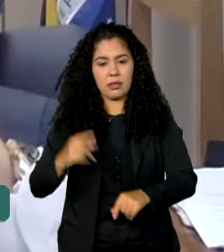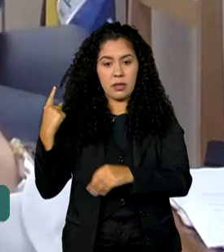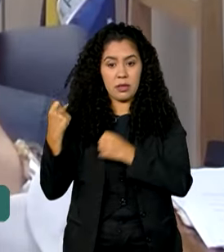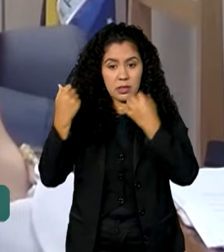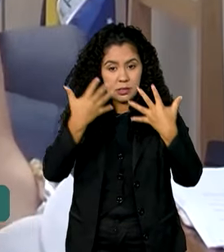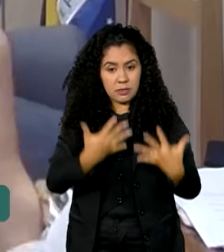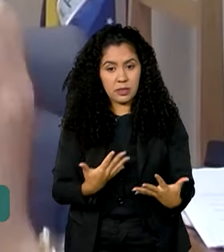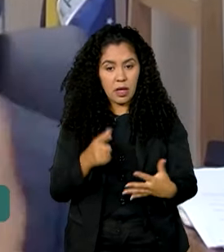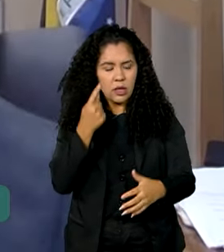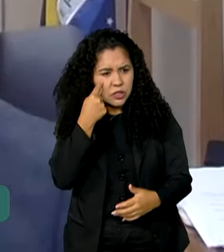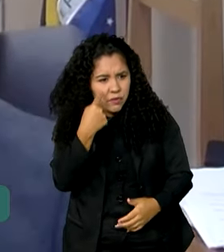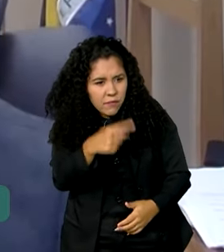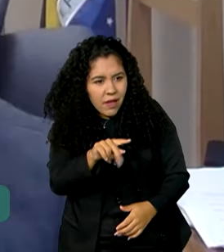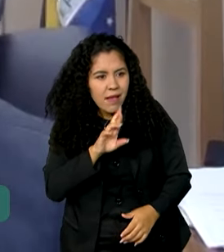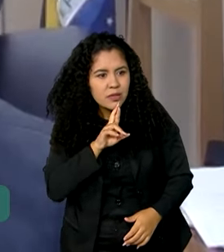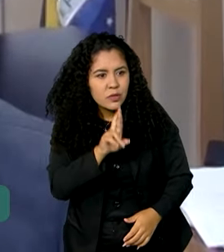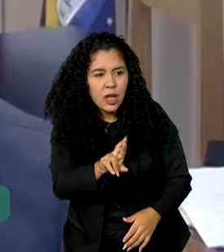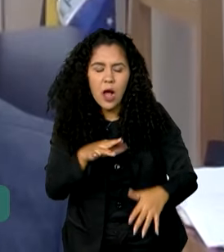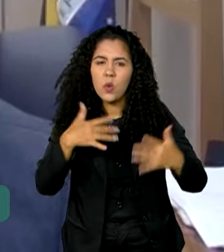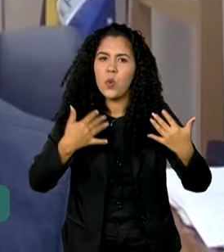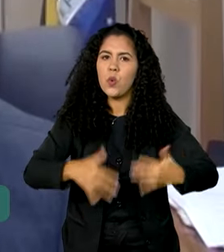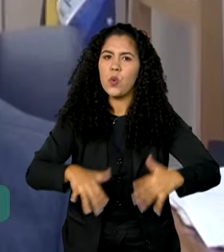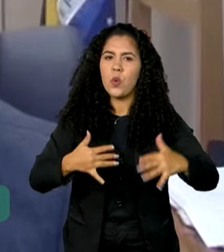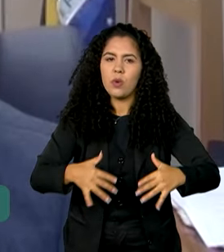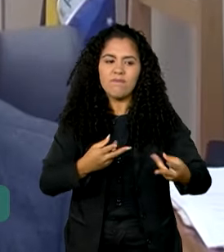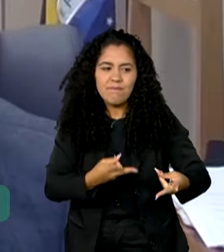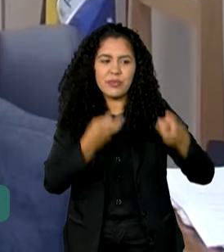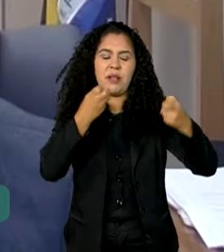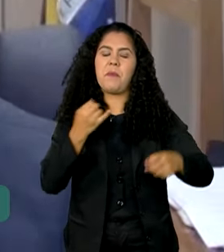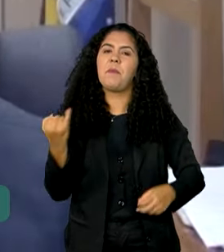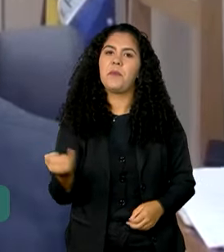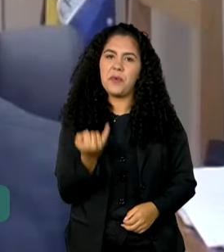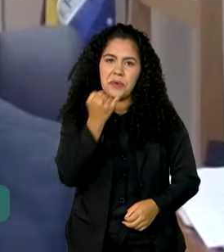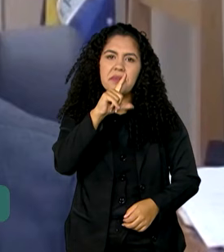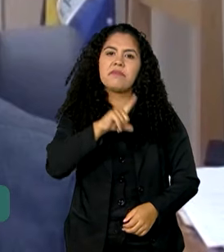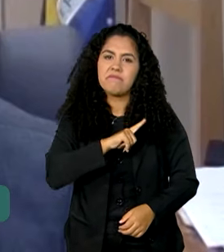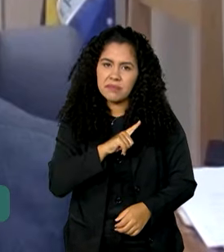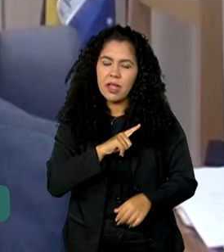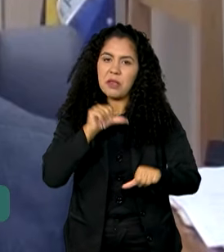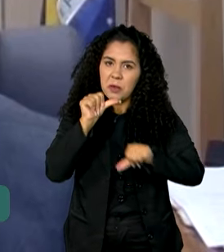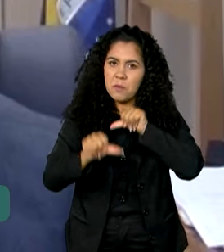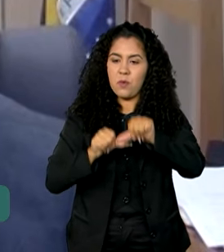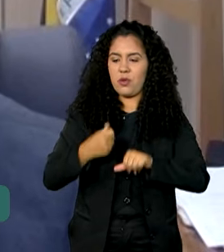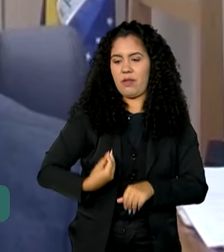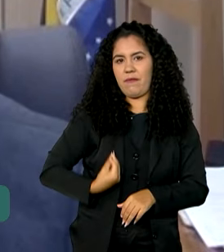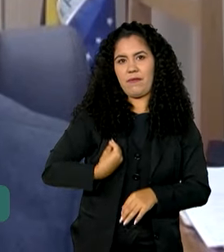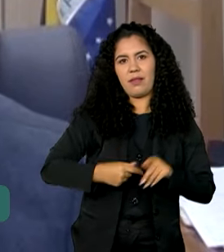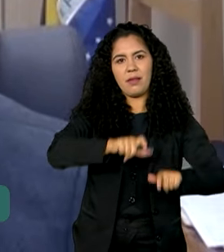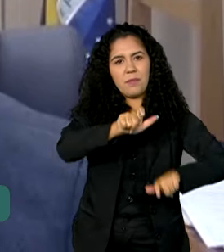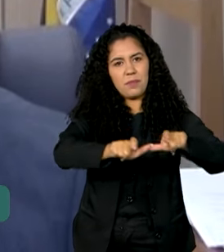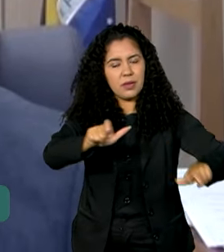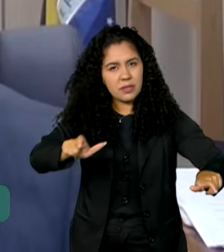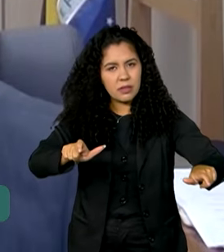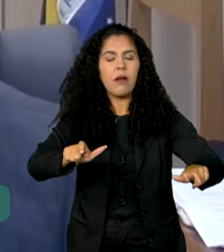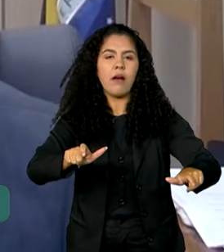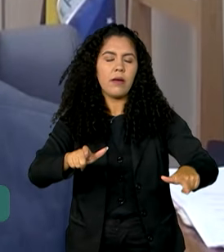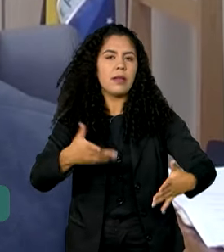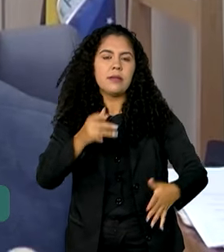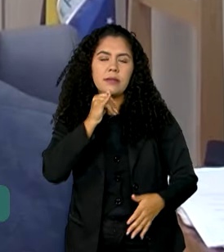acompanha o resultado prático, a gente vê que ele é importantíssimo, que ele muda de fato a vida das pessoas. Nós temos, primeiro,